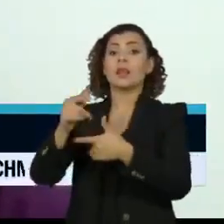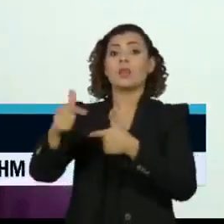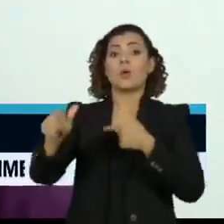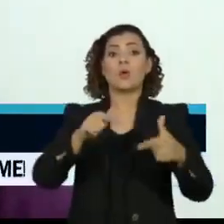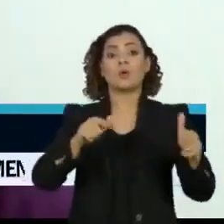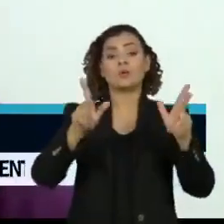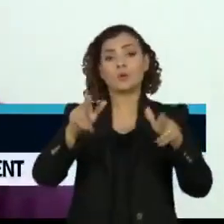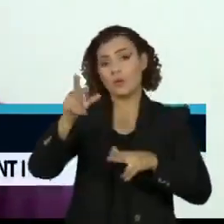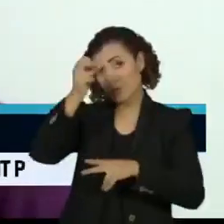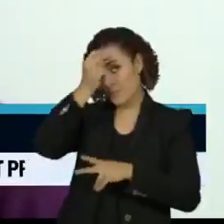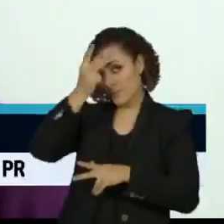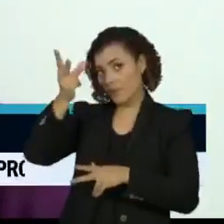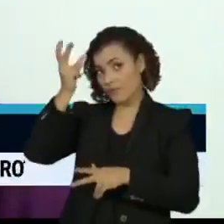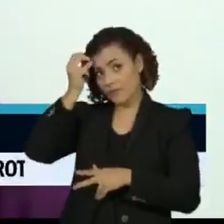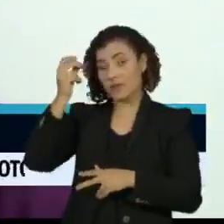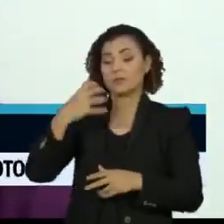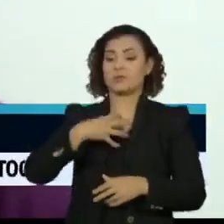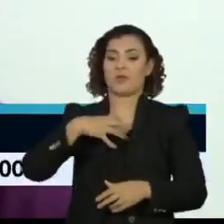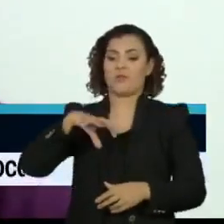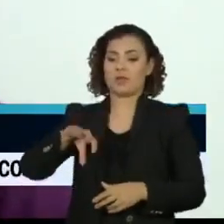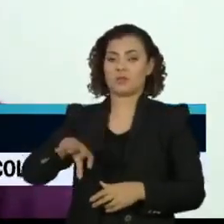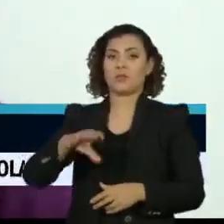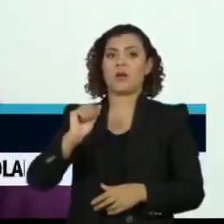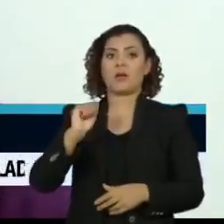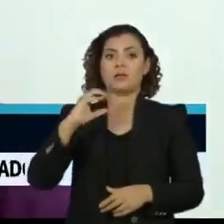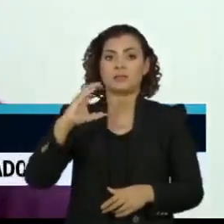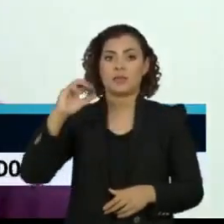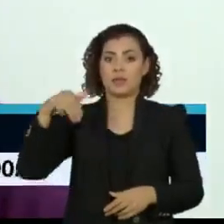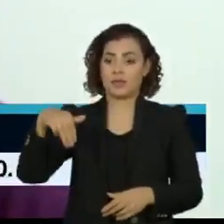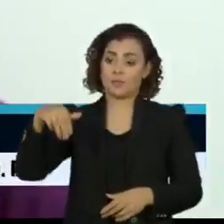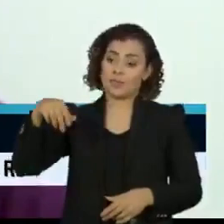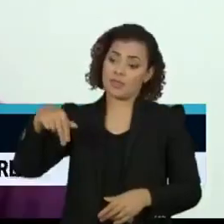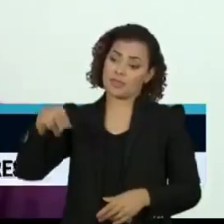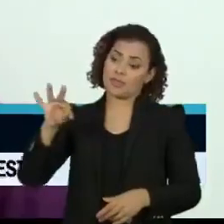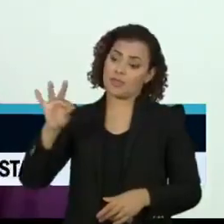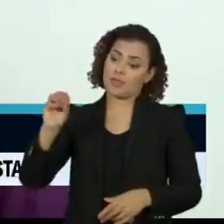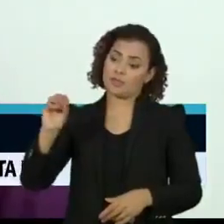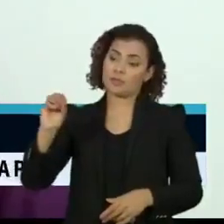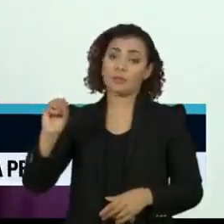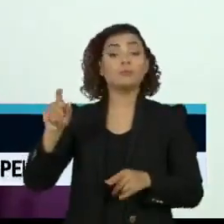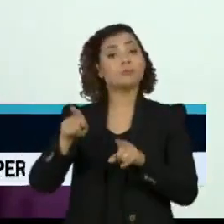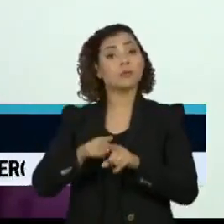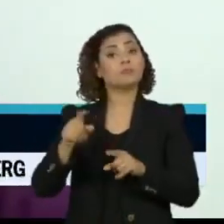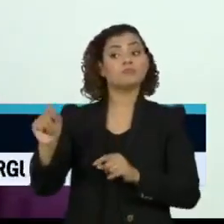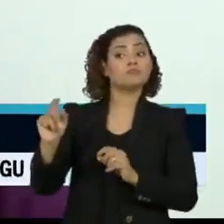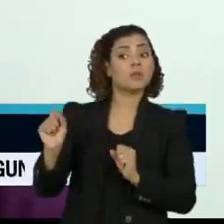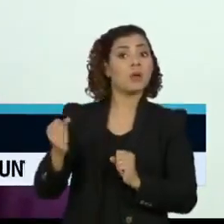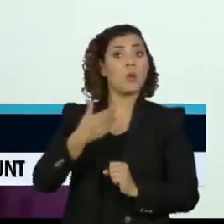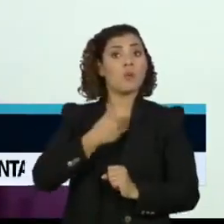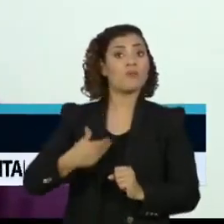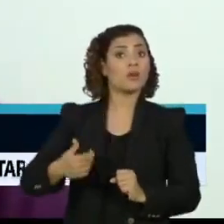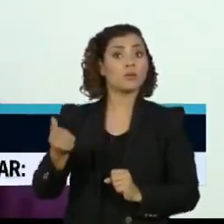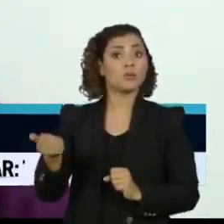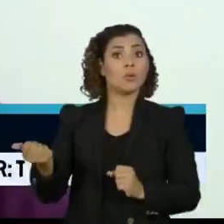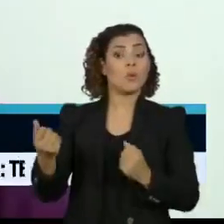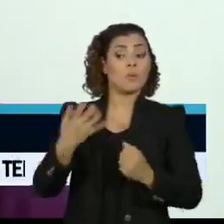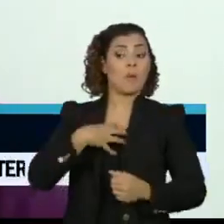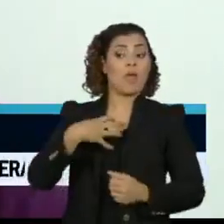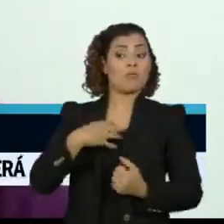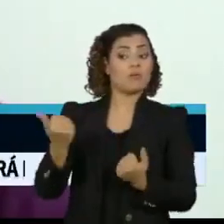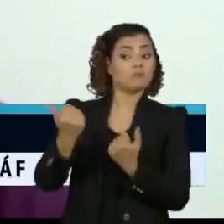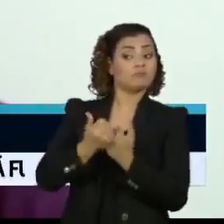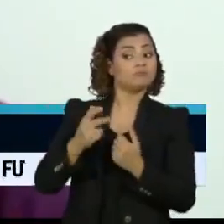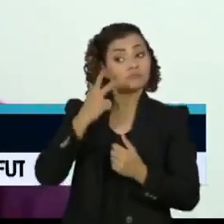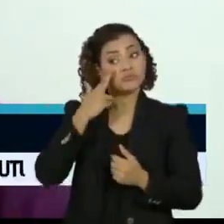como o prefeito de Salvador, o ACM Neto, que provavelmente será o próximo governador da Bahia,